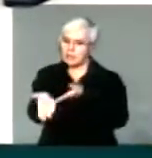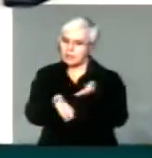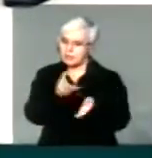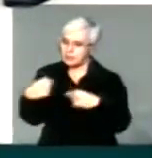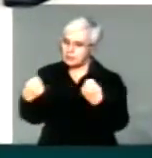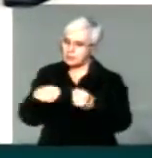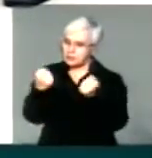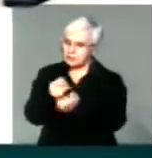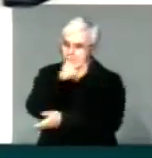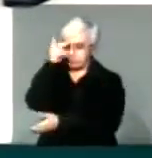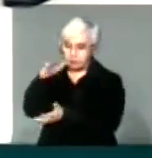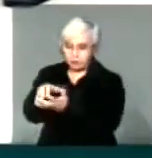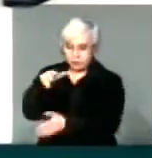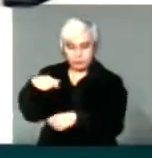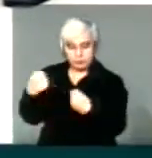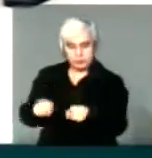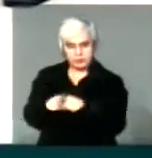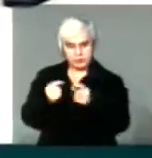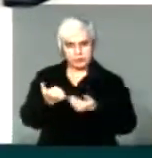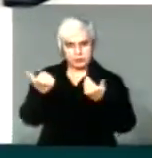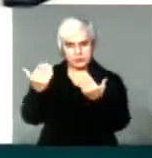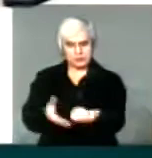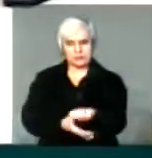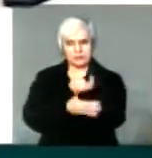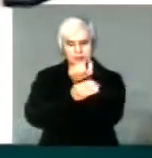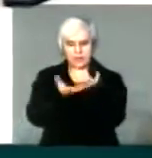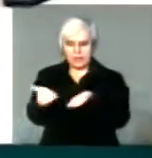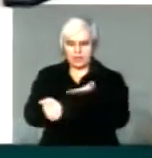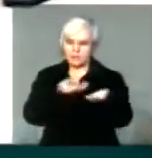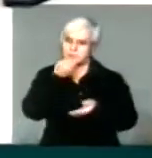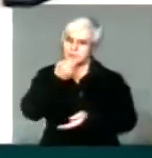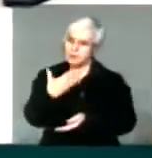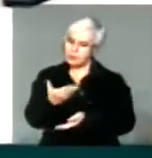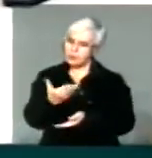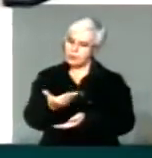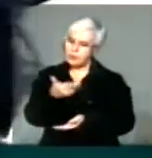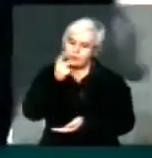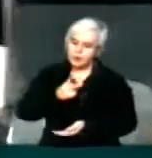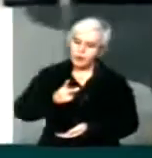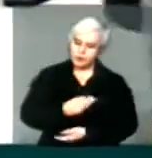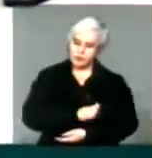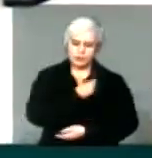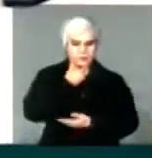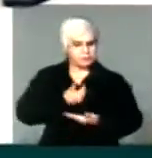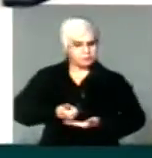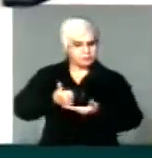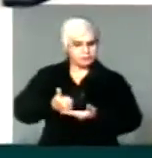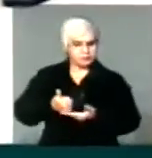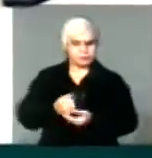necessidades dos idosos, temos que garantir um atendimento que lhes proporcione manter a qualidade de vida,